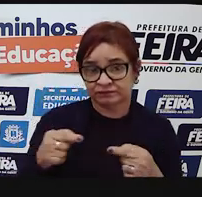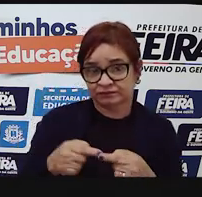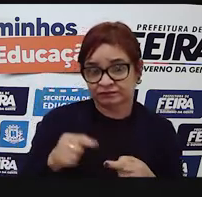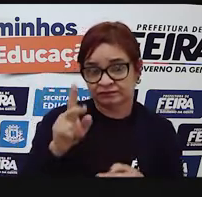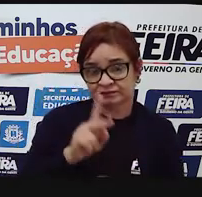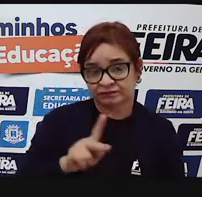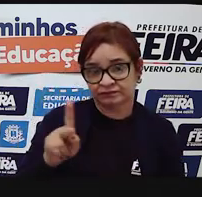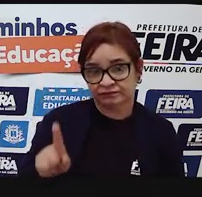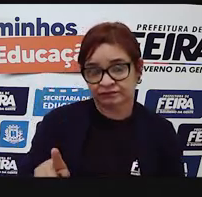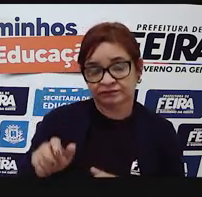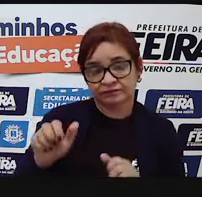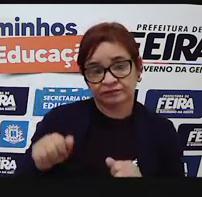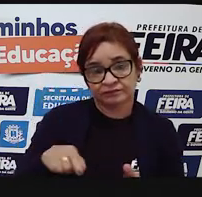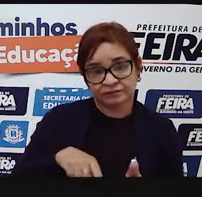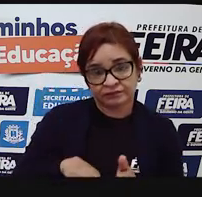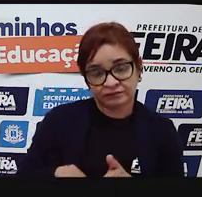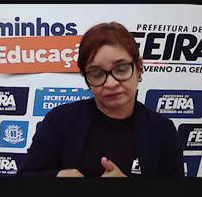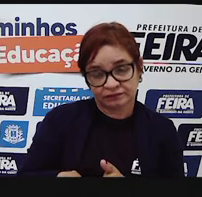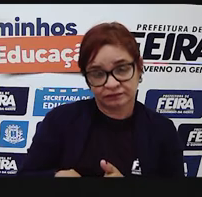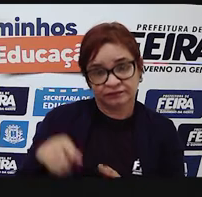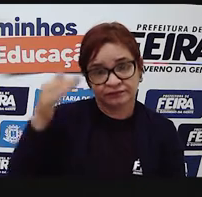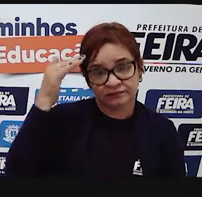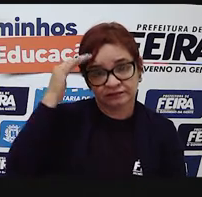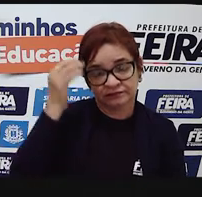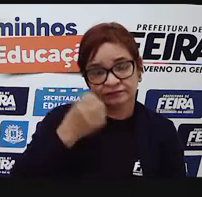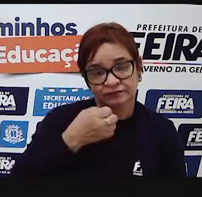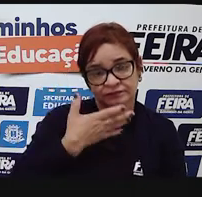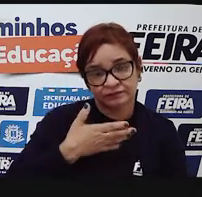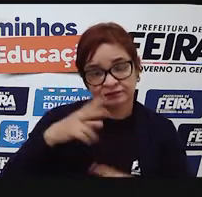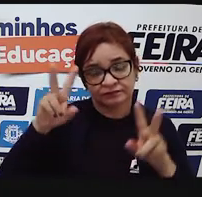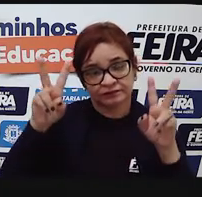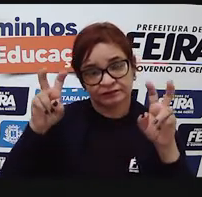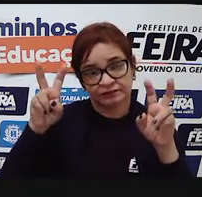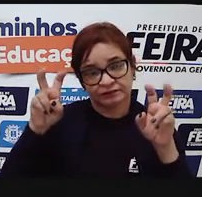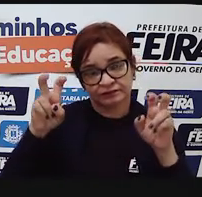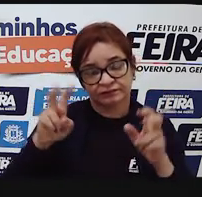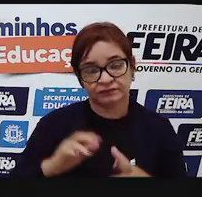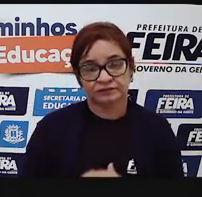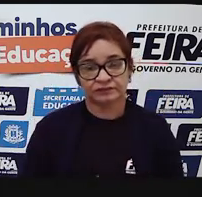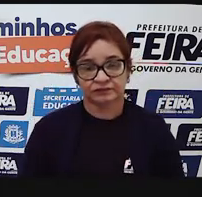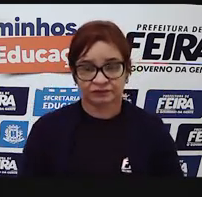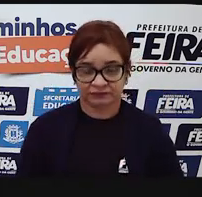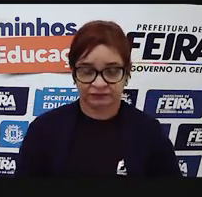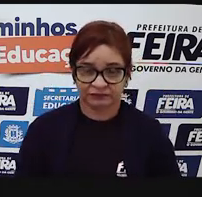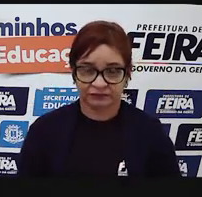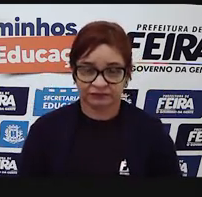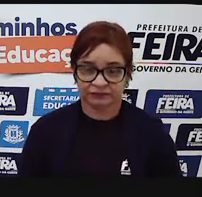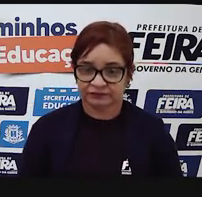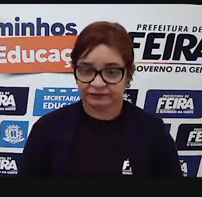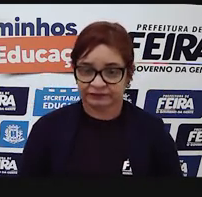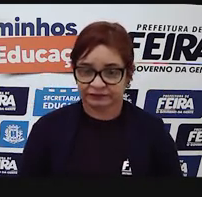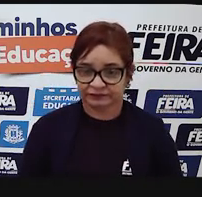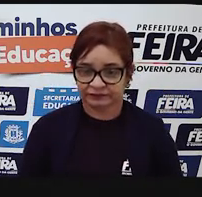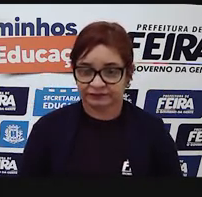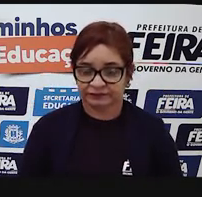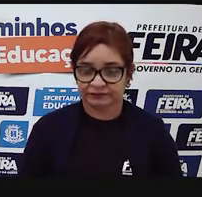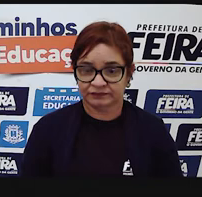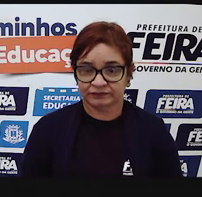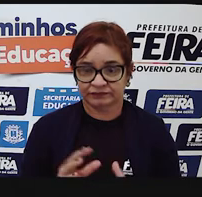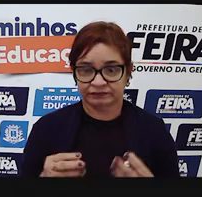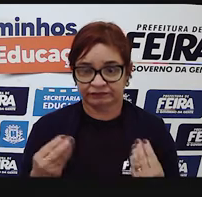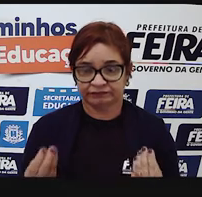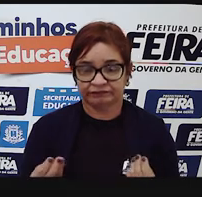ele poderá sanar essas suas dúvidas relacionadas ao assunto que trataremos hoje. Então,